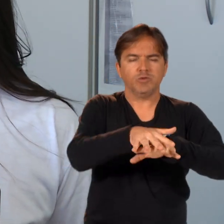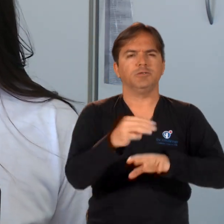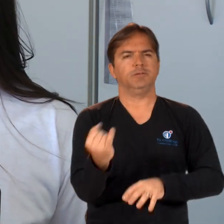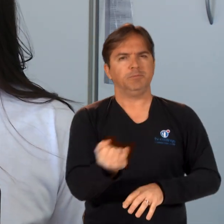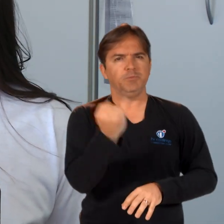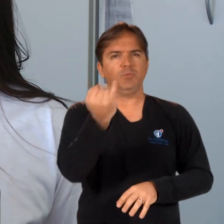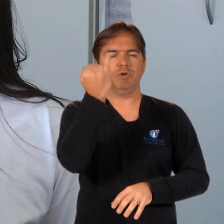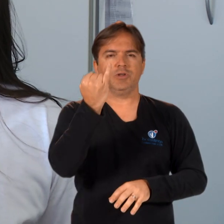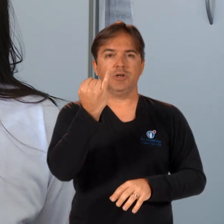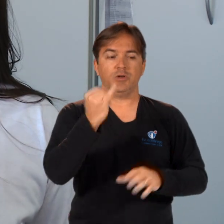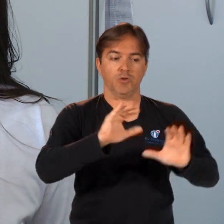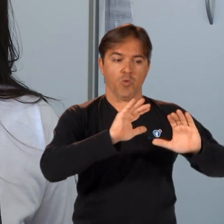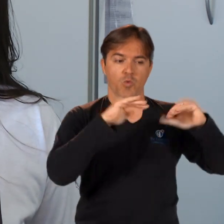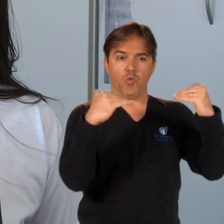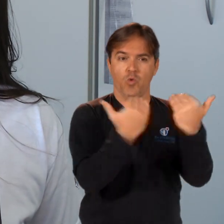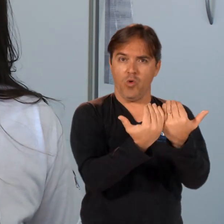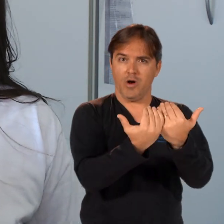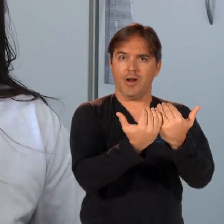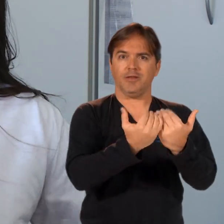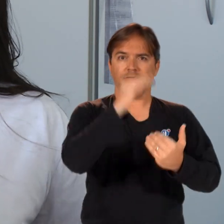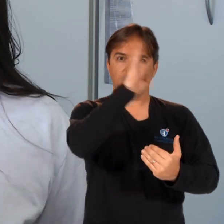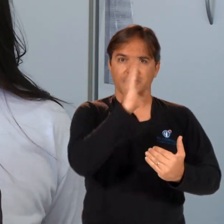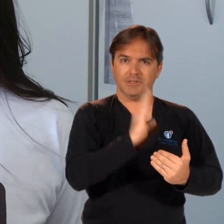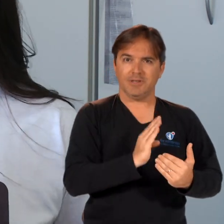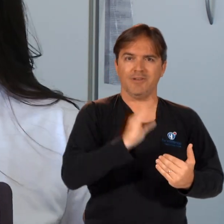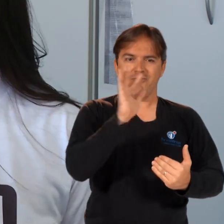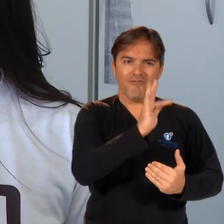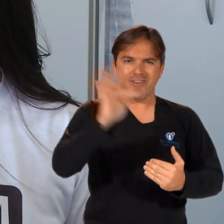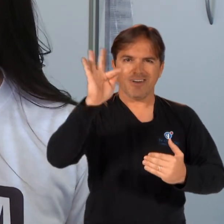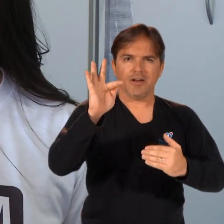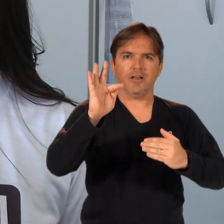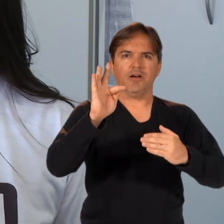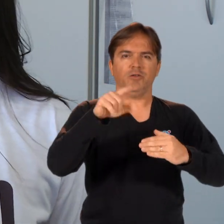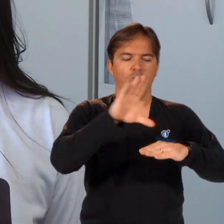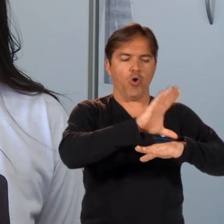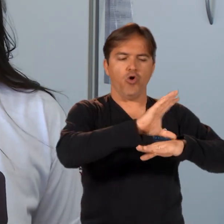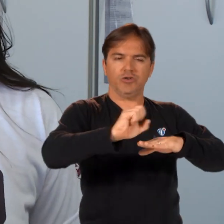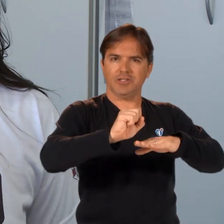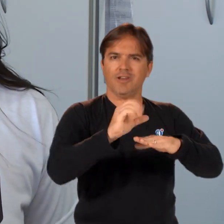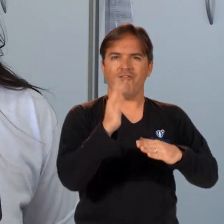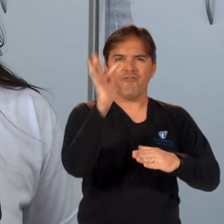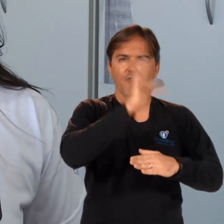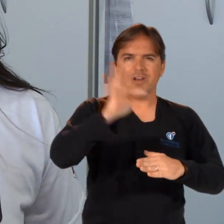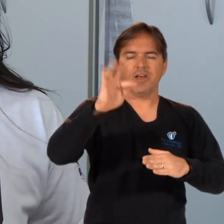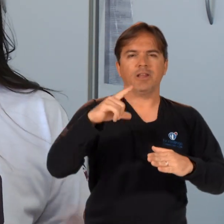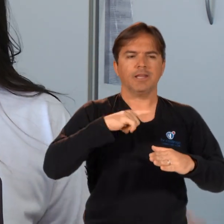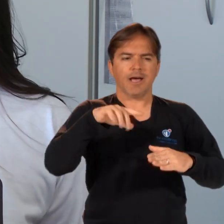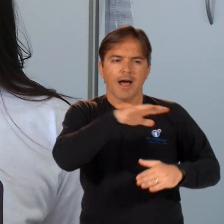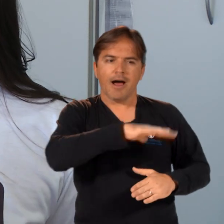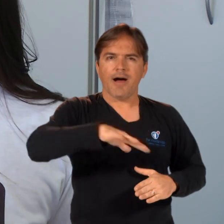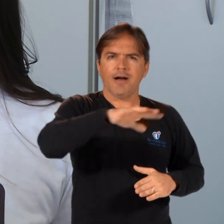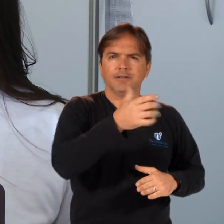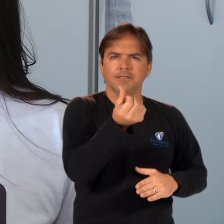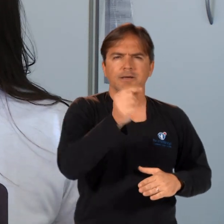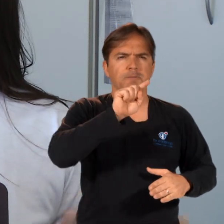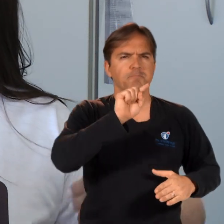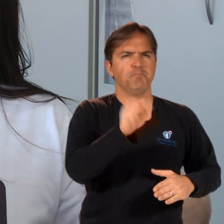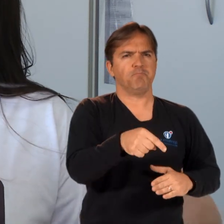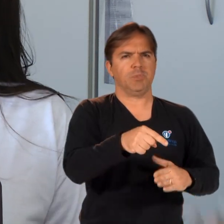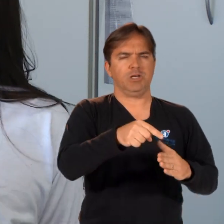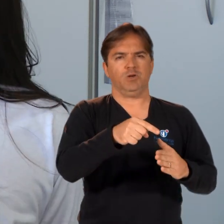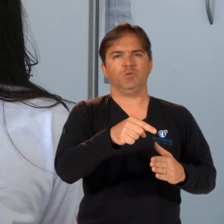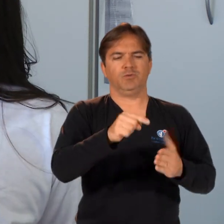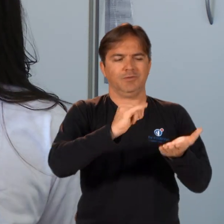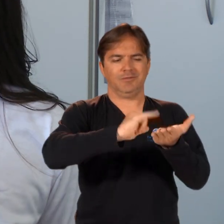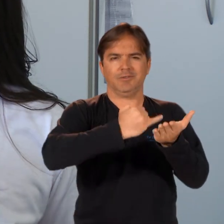Ciências Farmacêuticas, do Conselho Federal de Farmácia, é o maior congresso da área farmacêutica. Tinham mais de 6 mil inscritos, mais